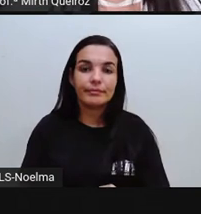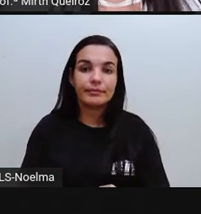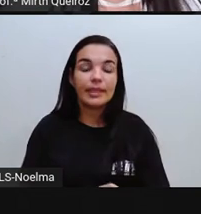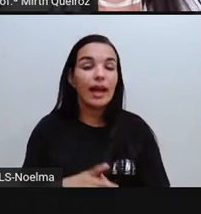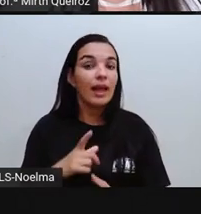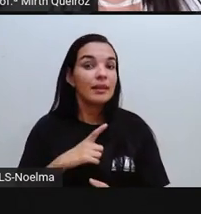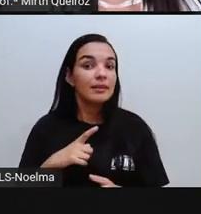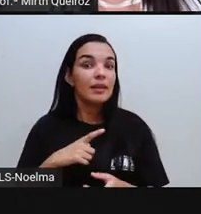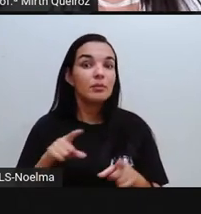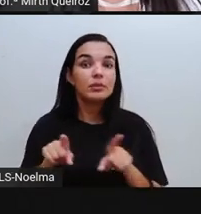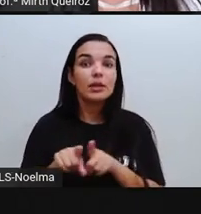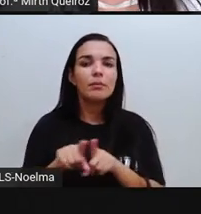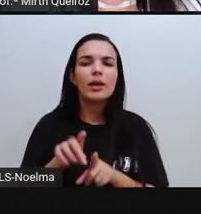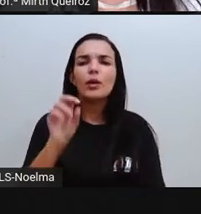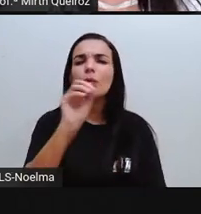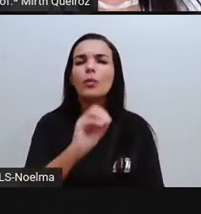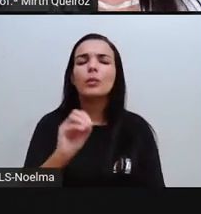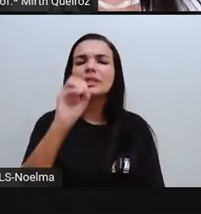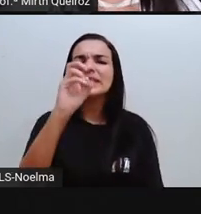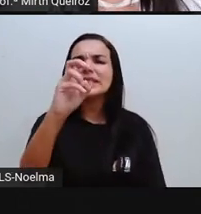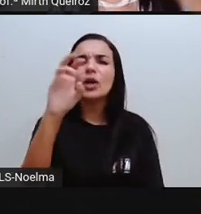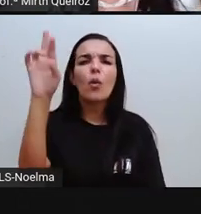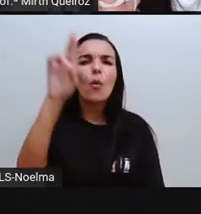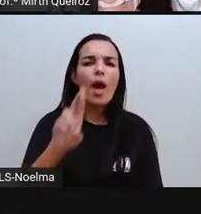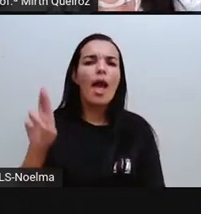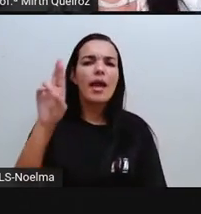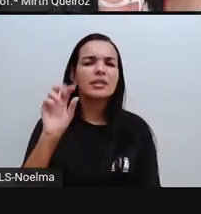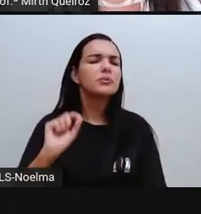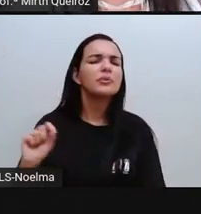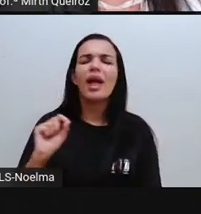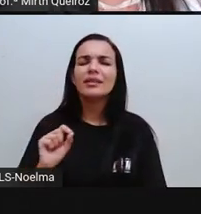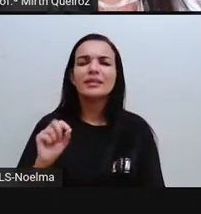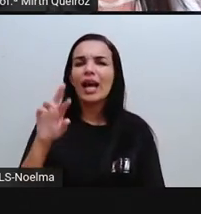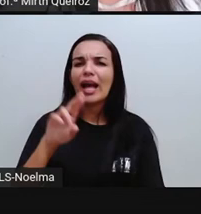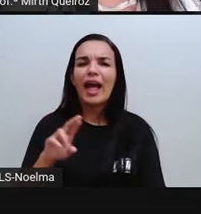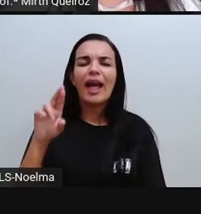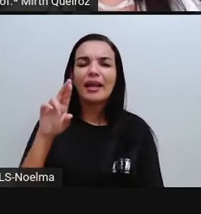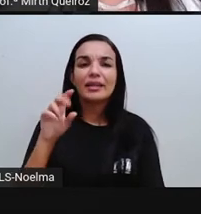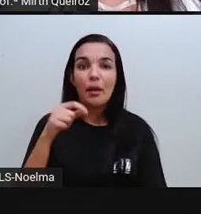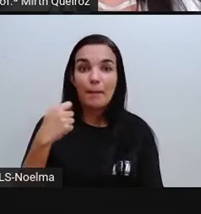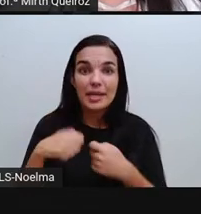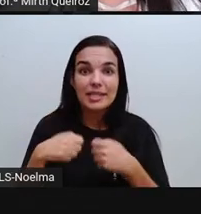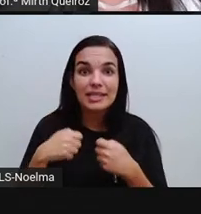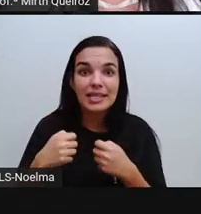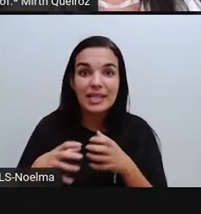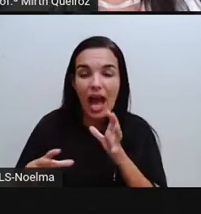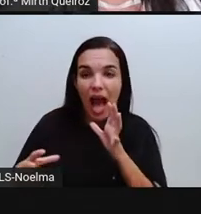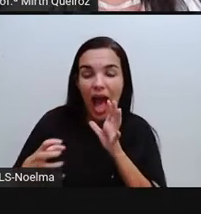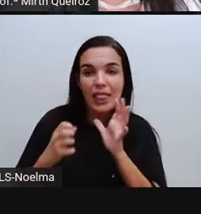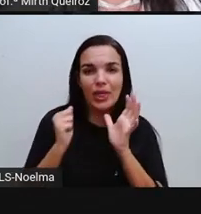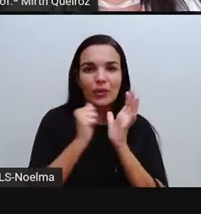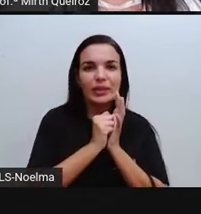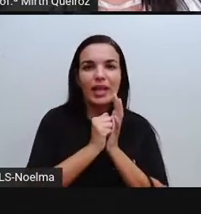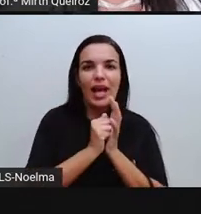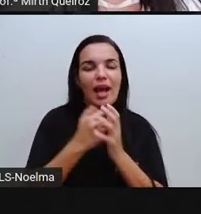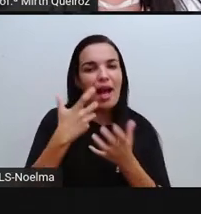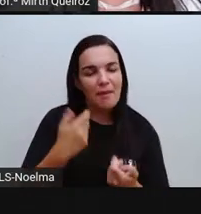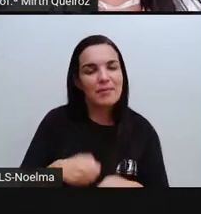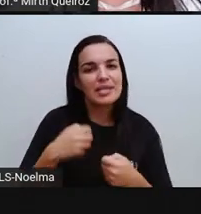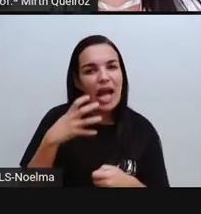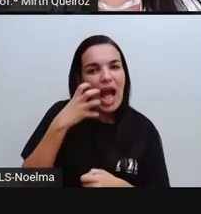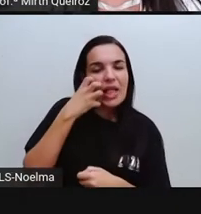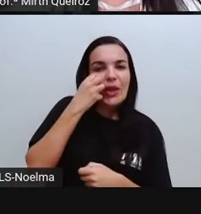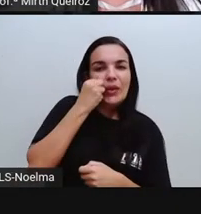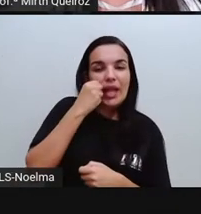Nós temos aqui os 5Rs. Esses 5Rs, a gente tem que adotar para a nossa vida, que vai fazer com que a gente